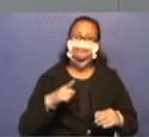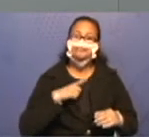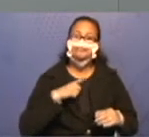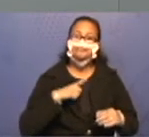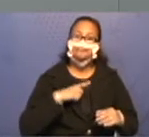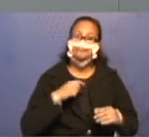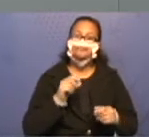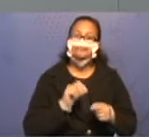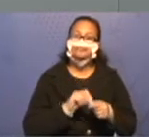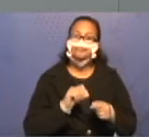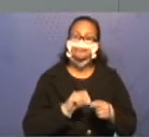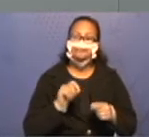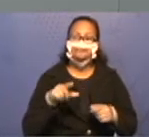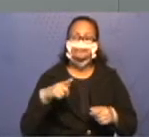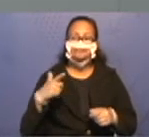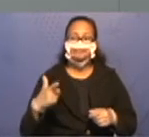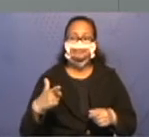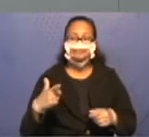os demais.